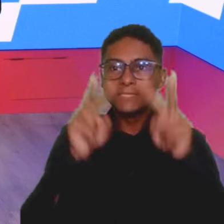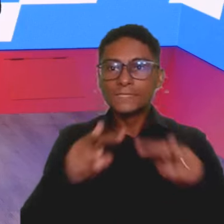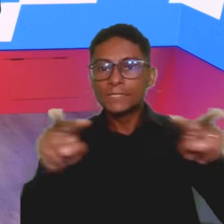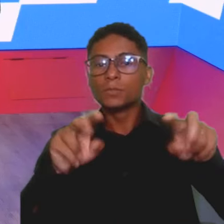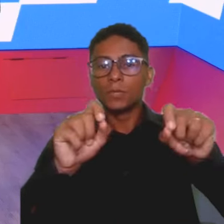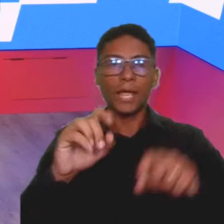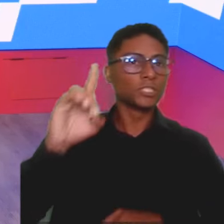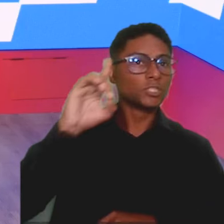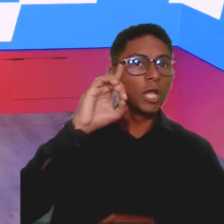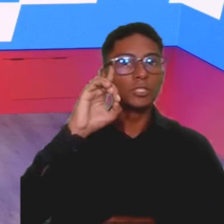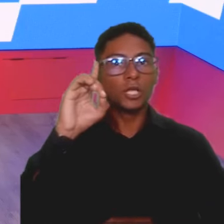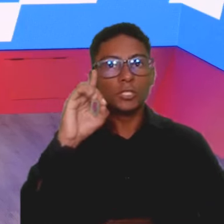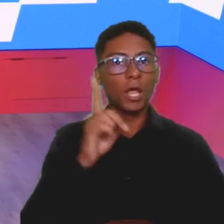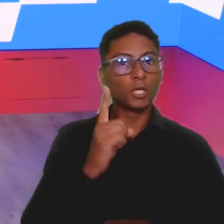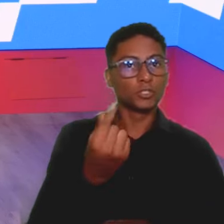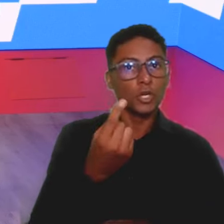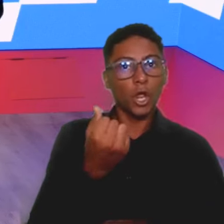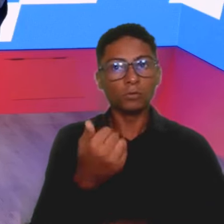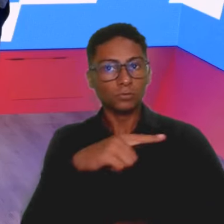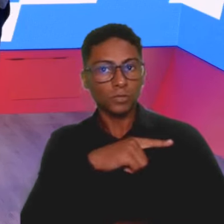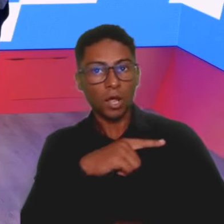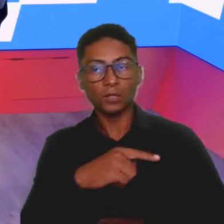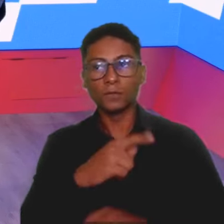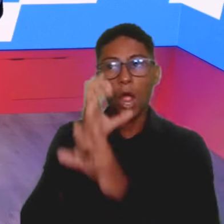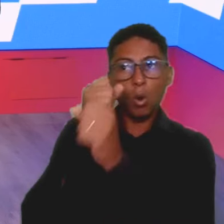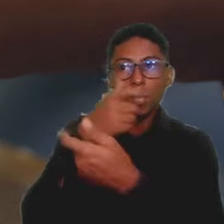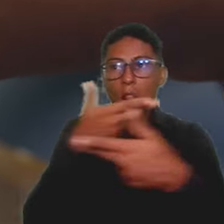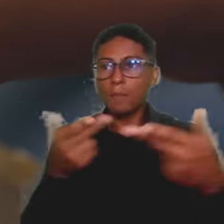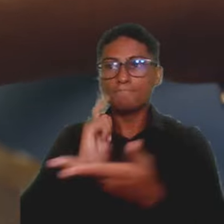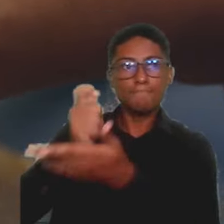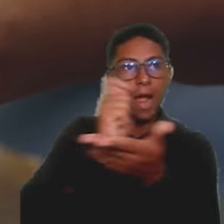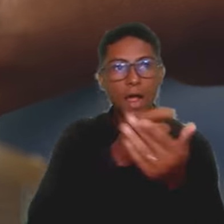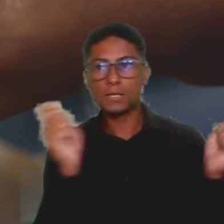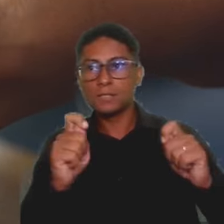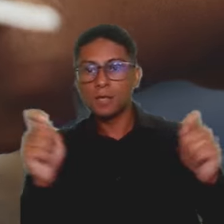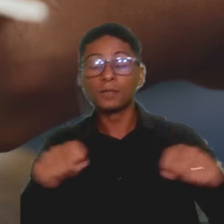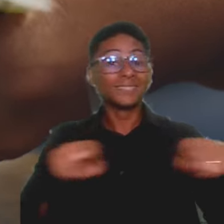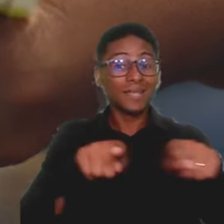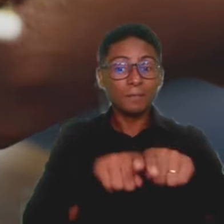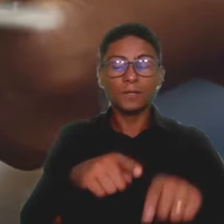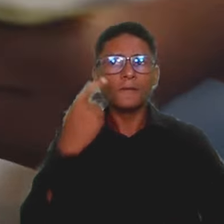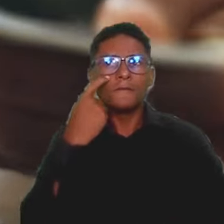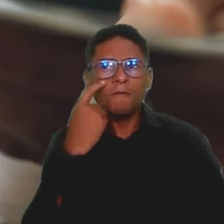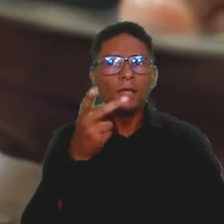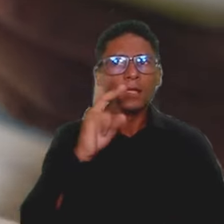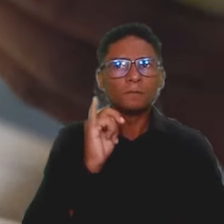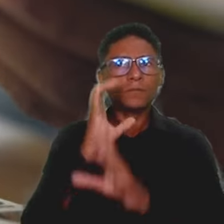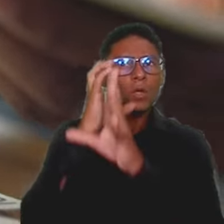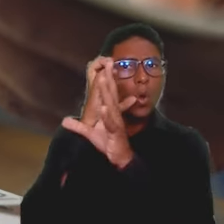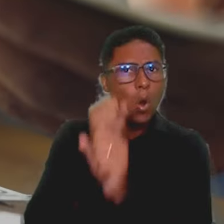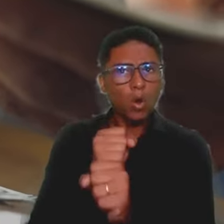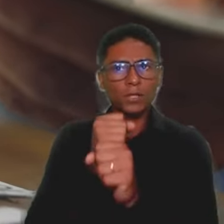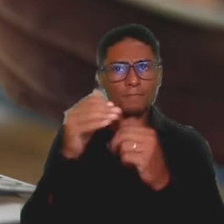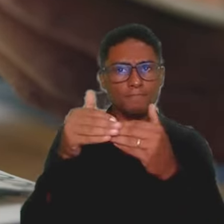o dia a dia, se ele tem dinheiro naquele instante para pagar as contas, mas principalmente olhar se tem alguma conta que vai